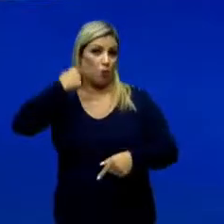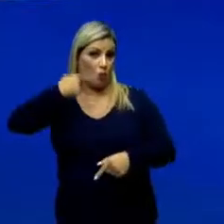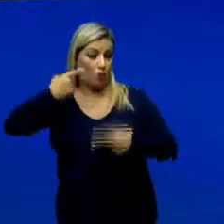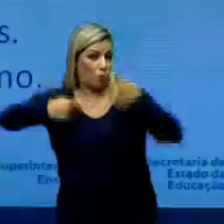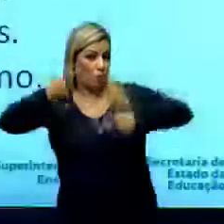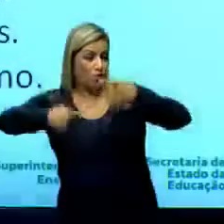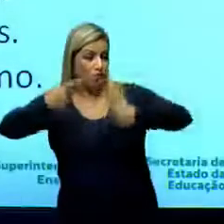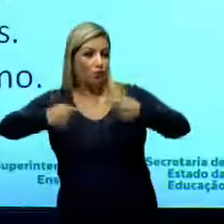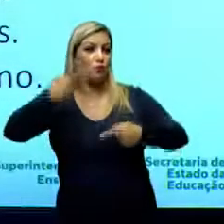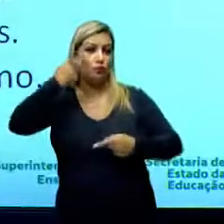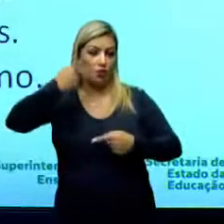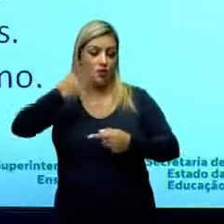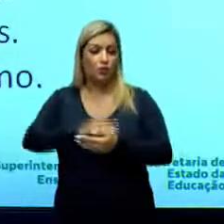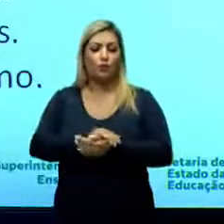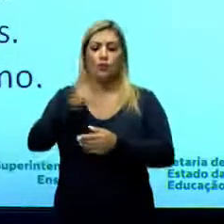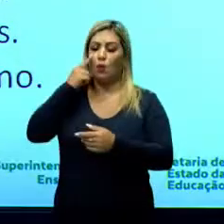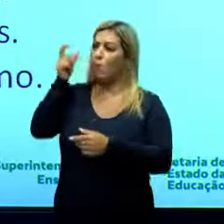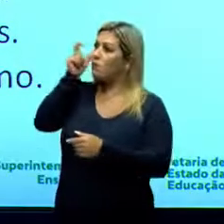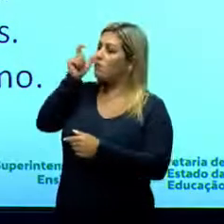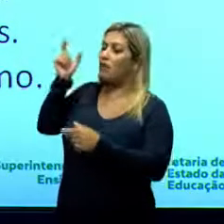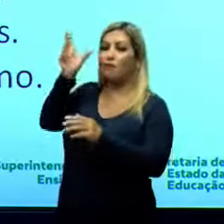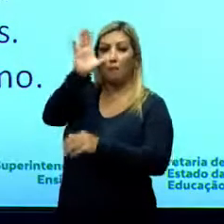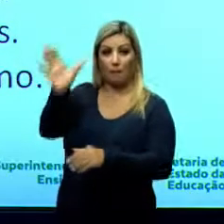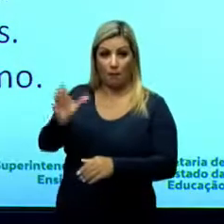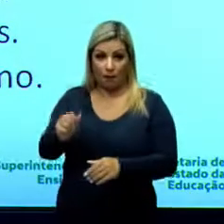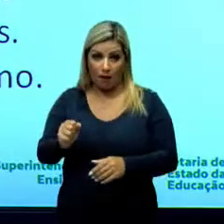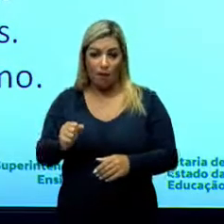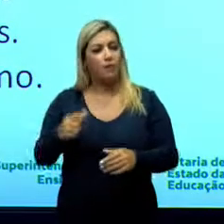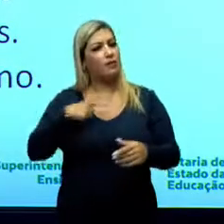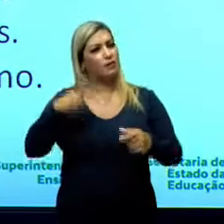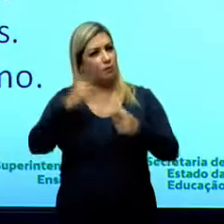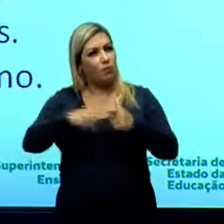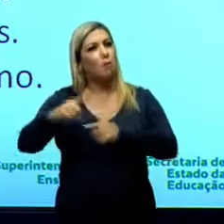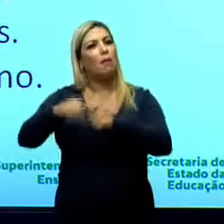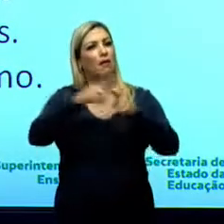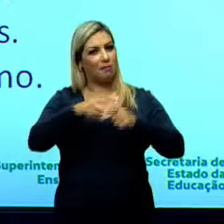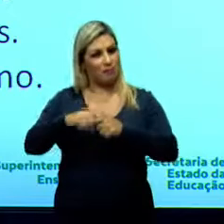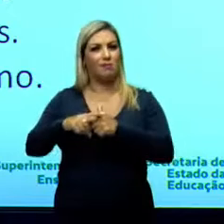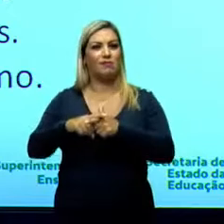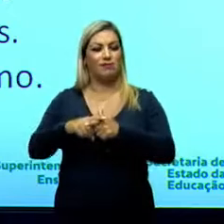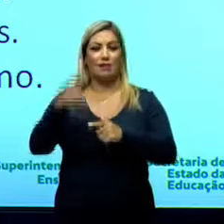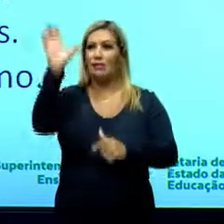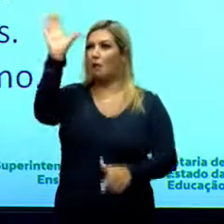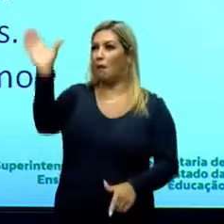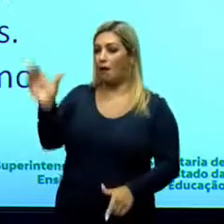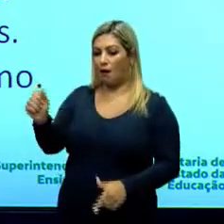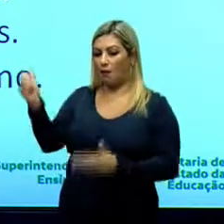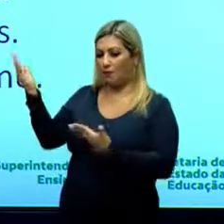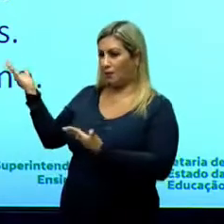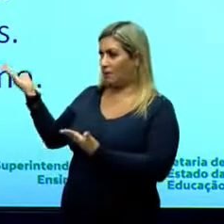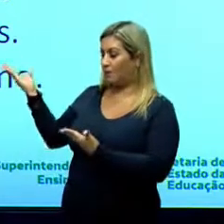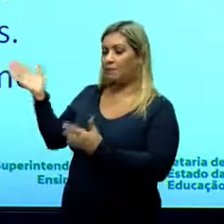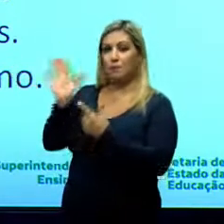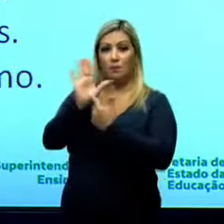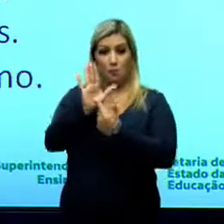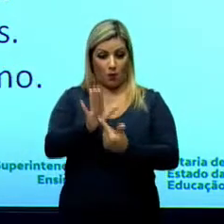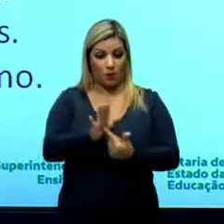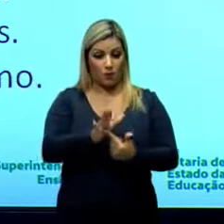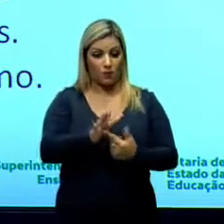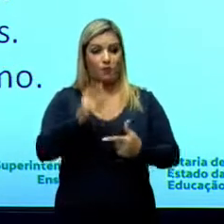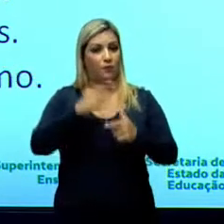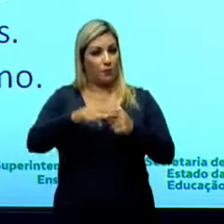observa aqui um mapa sobre esse conflito que ele está tratando. Esse mapa, ele mostra justamente o conflito